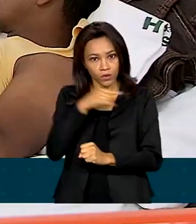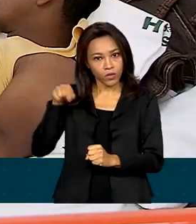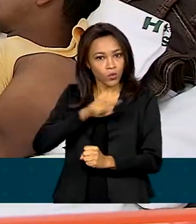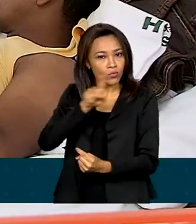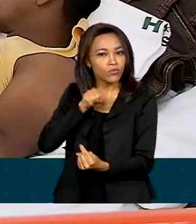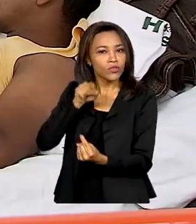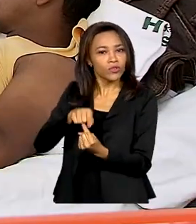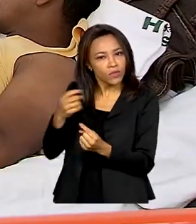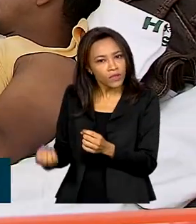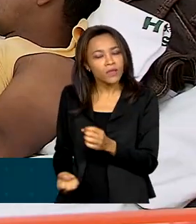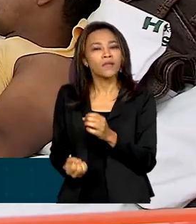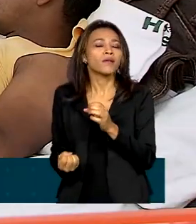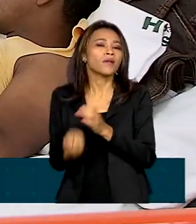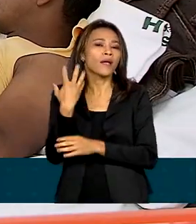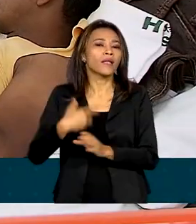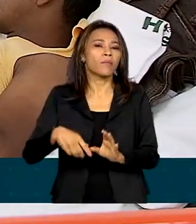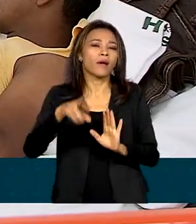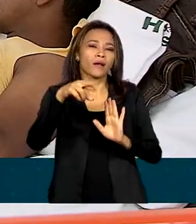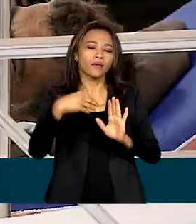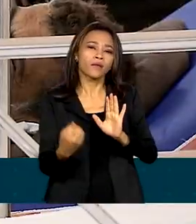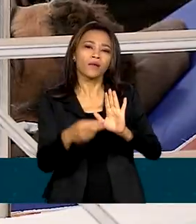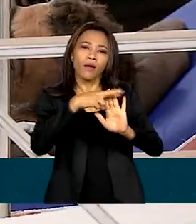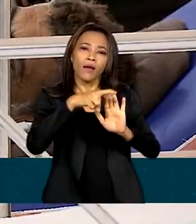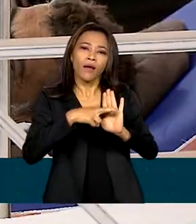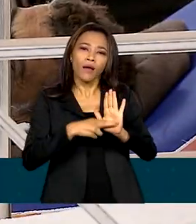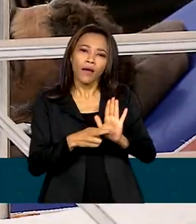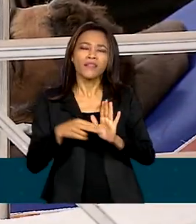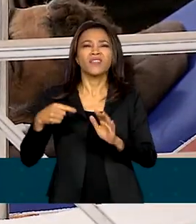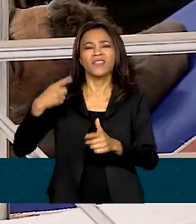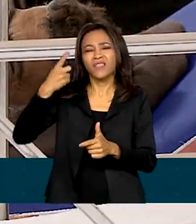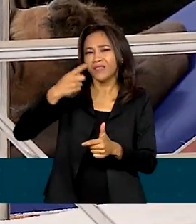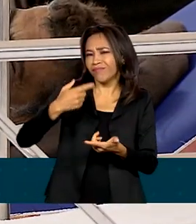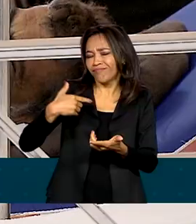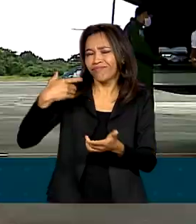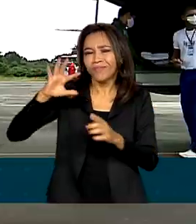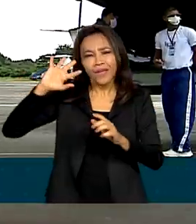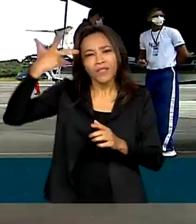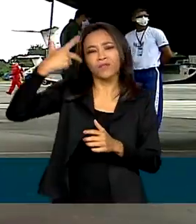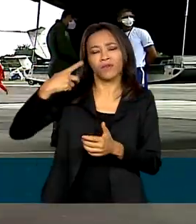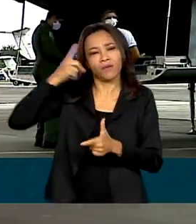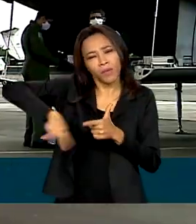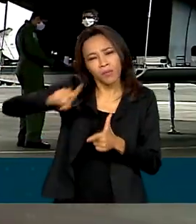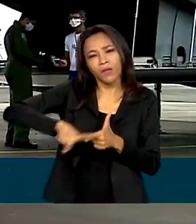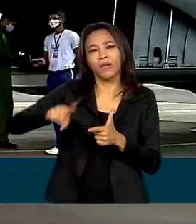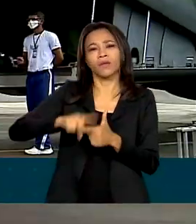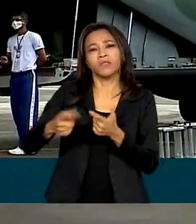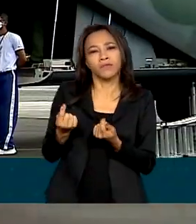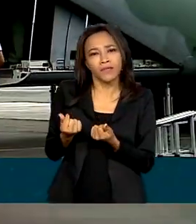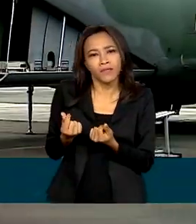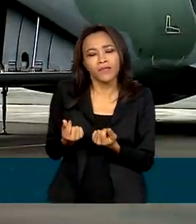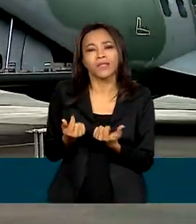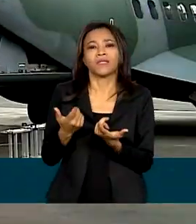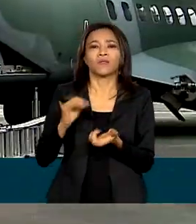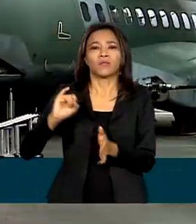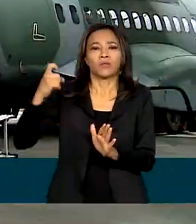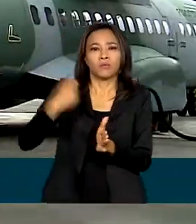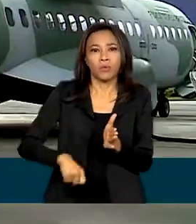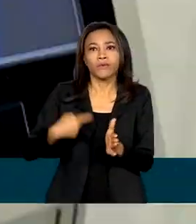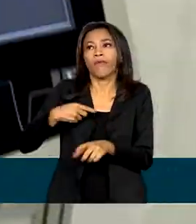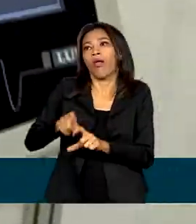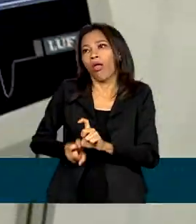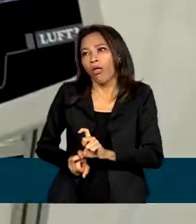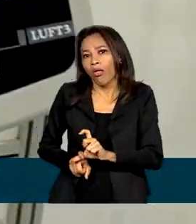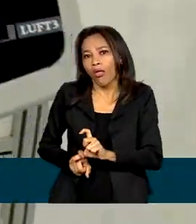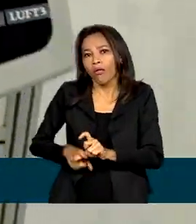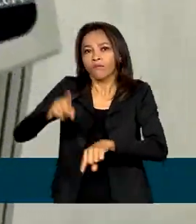regular o setor e reduzir gargalos legais, tributários e financeiros que deixavam o país dependente de produtos,